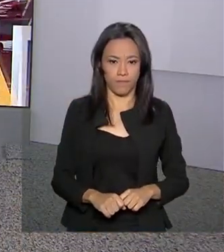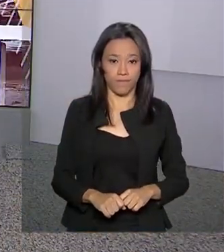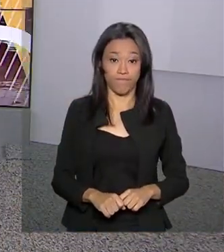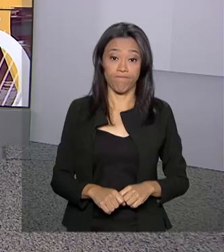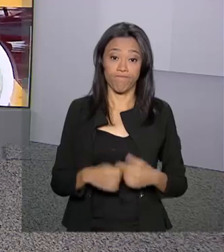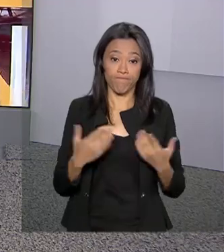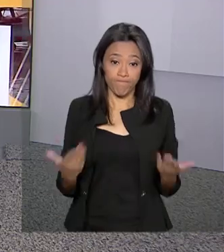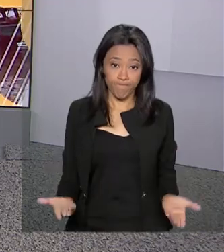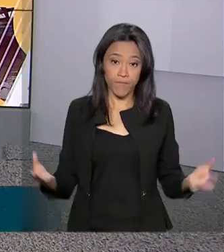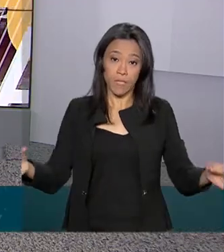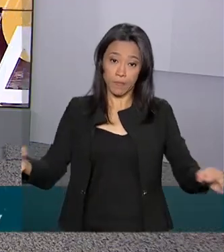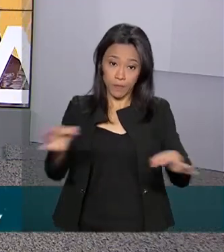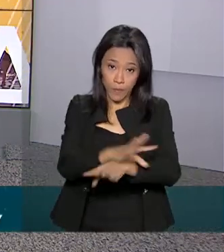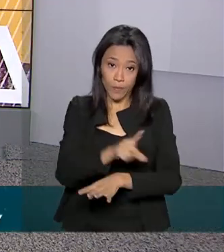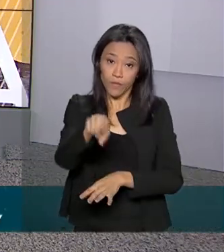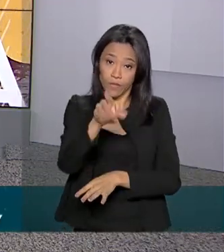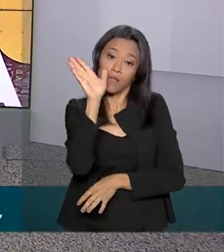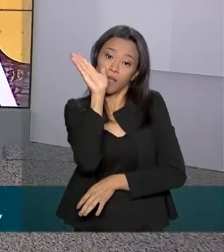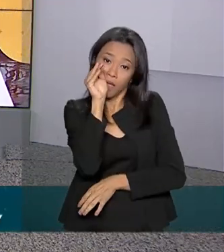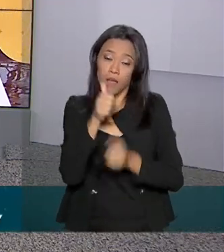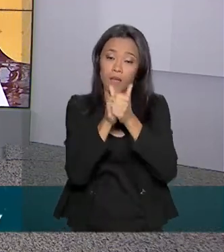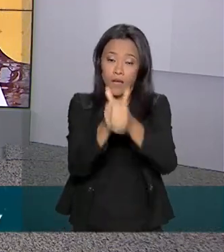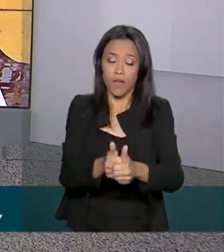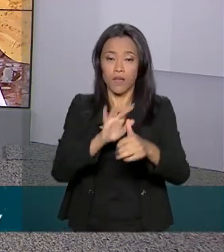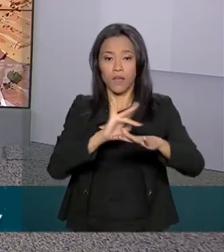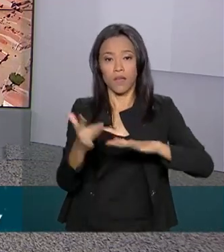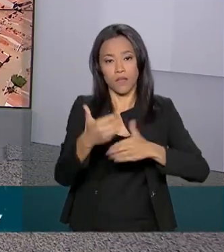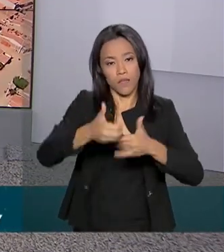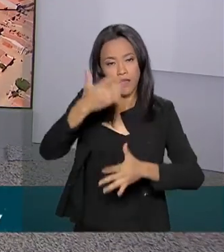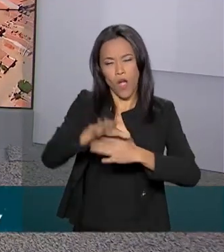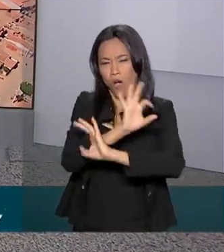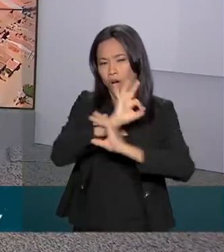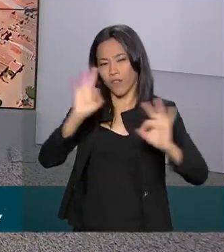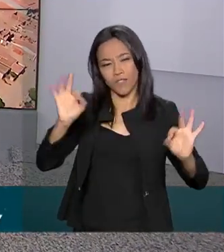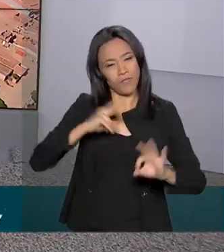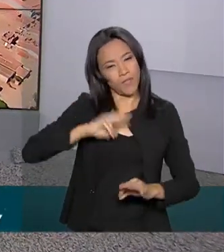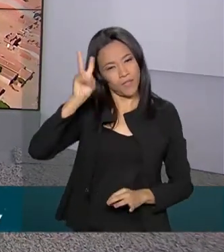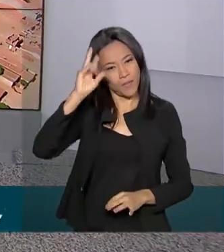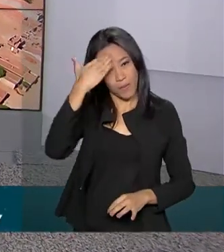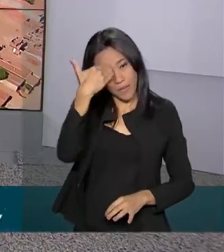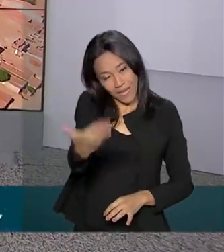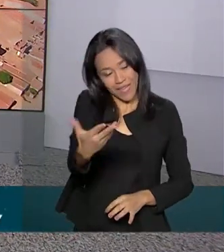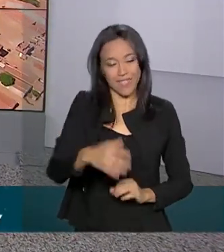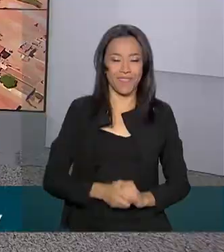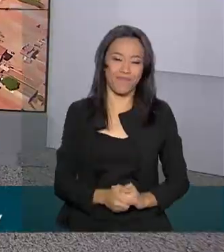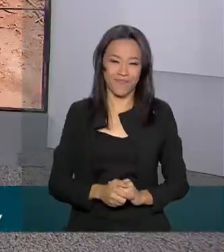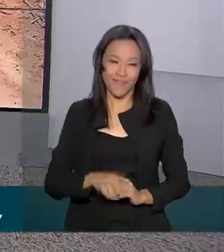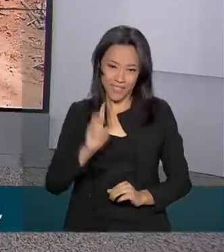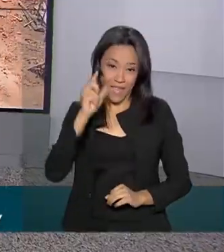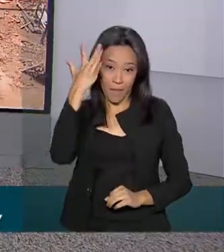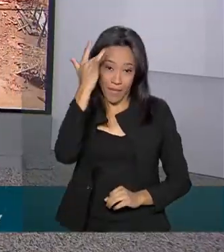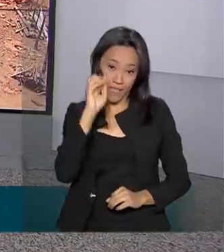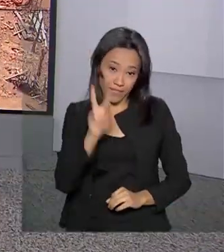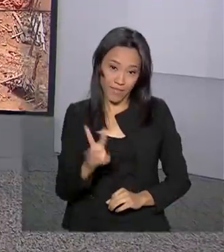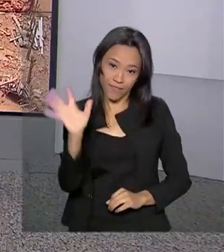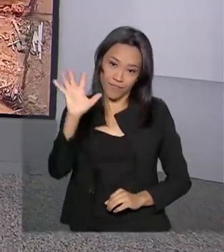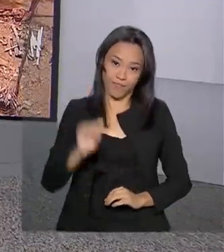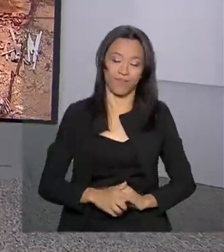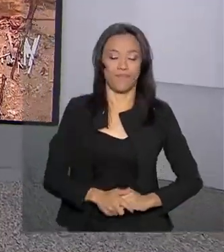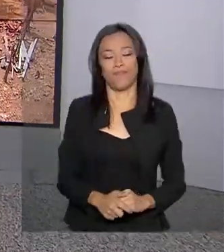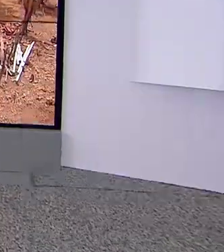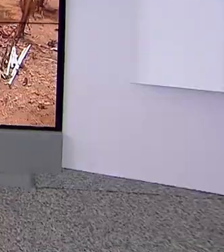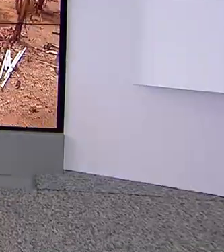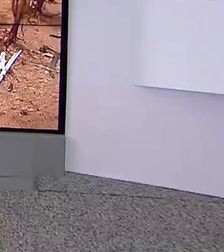O Brasil em Dia termina aqui. Nos acompanhe também pelas nossas redes sociais. Uma ótima segunda-feira. Muito obrigada pela companhia e a gente se vê amanhã. Tchau!